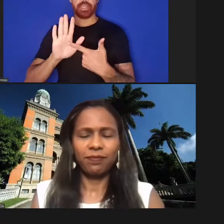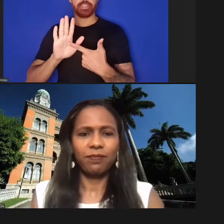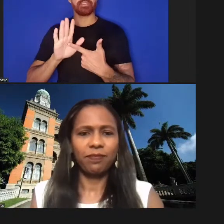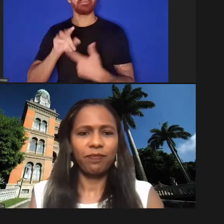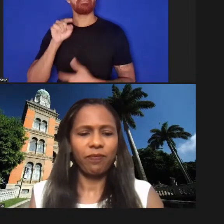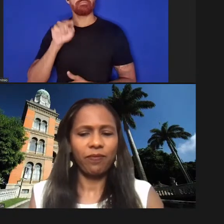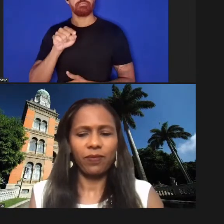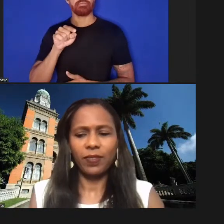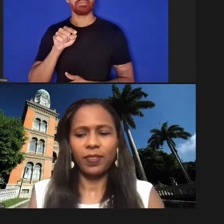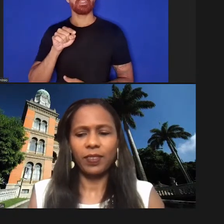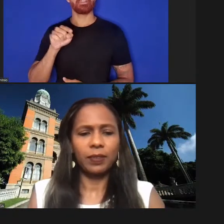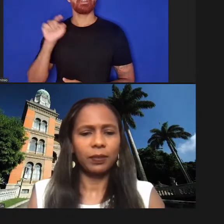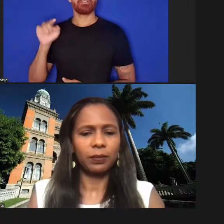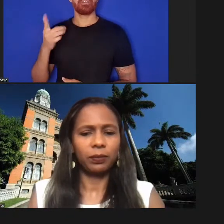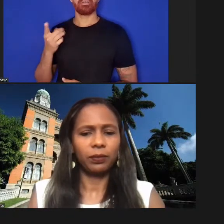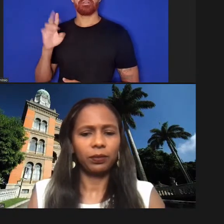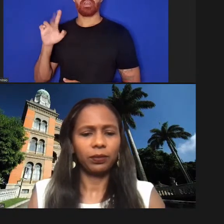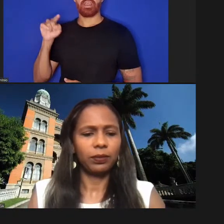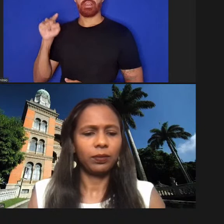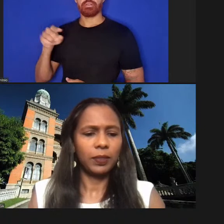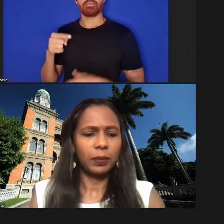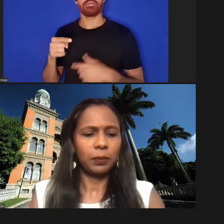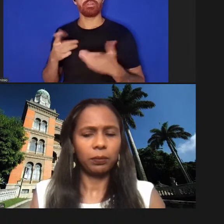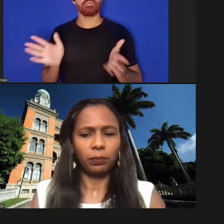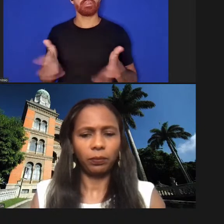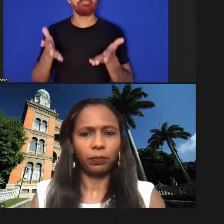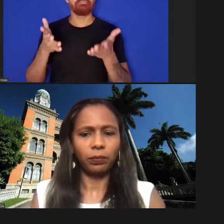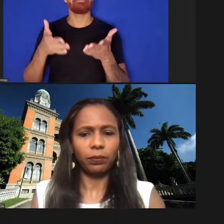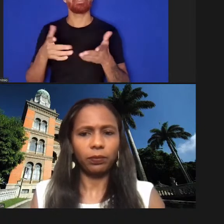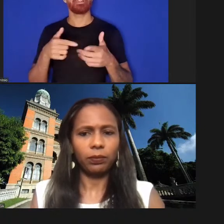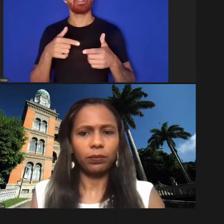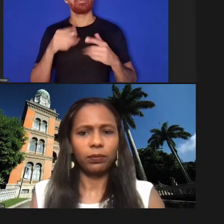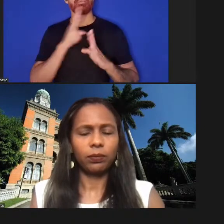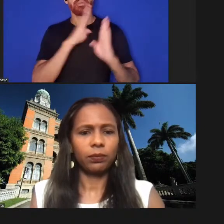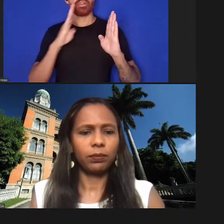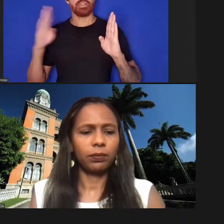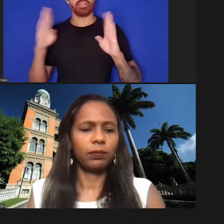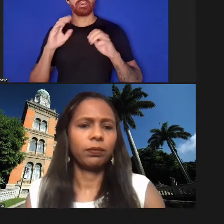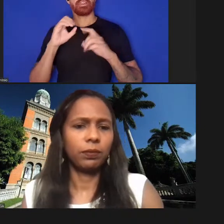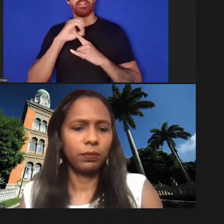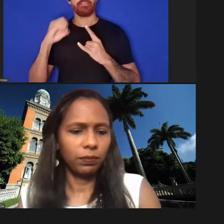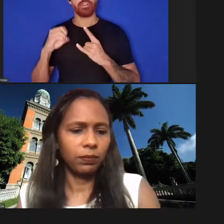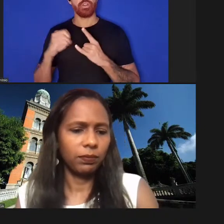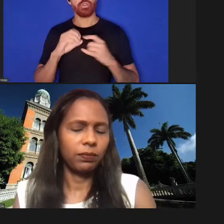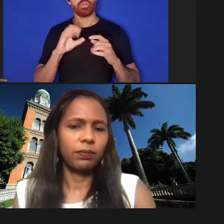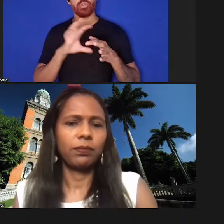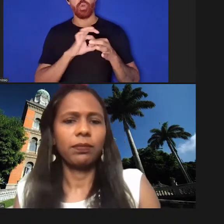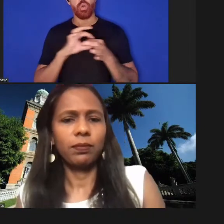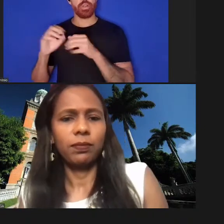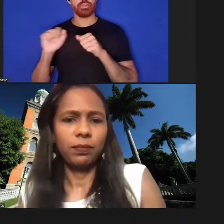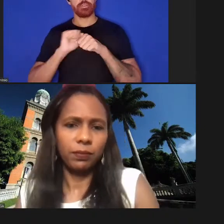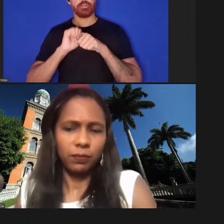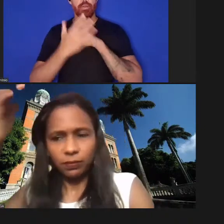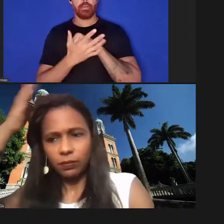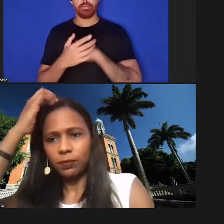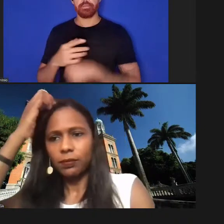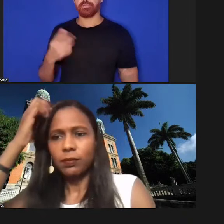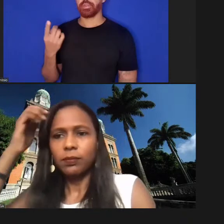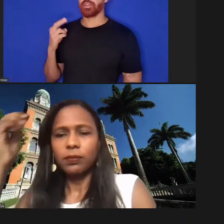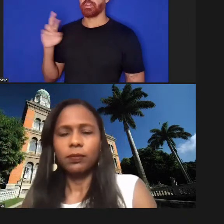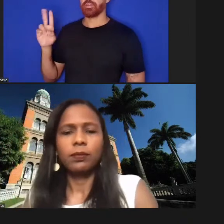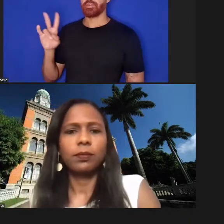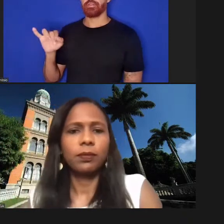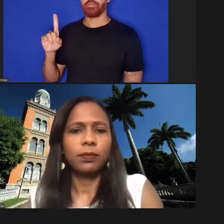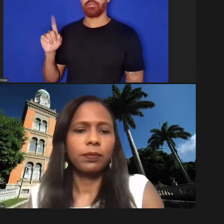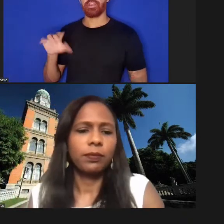Viviane Beiga sobre as iniciativas da biblioteca da Pio Cruz no contexto da pandemia do Rio de Janeiro a doutora Viviane Beiga é formada em